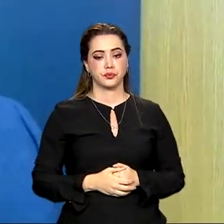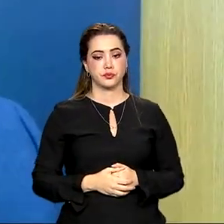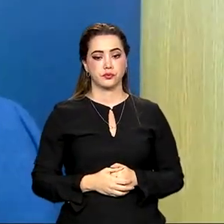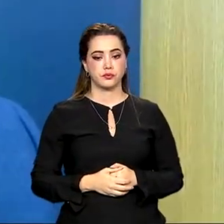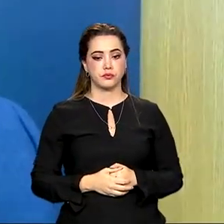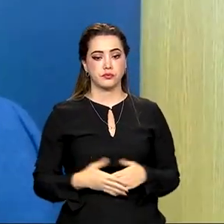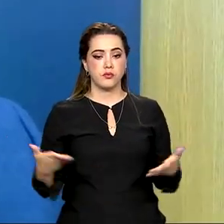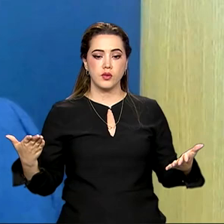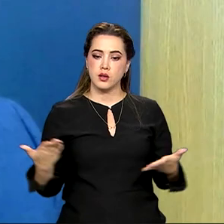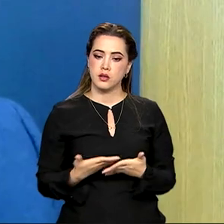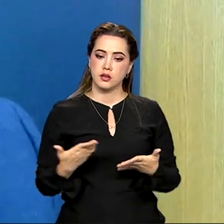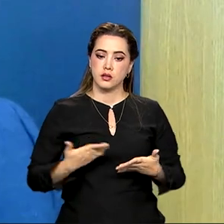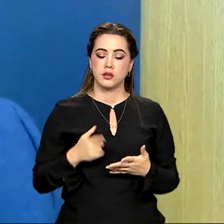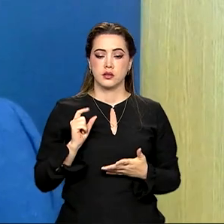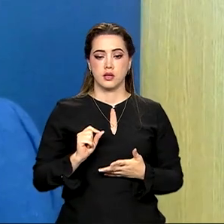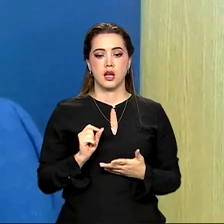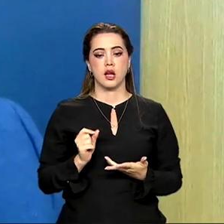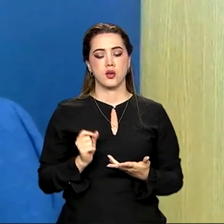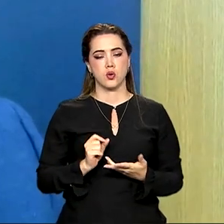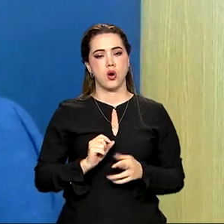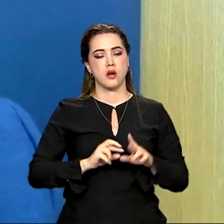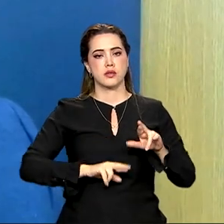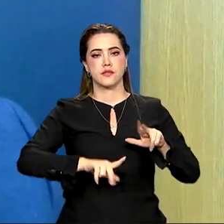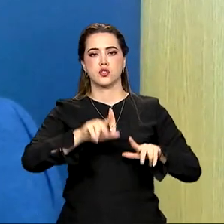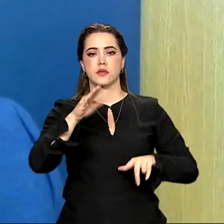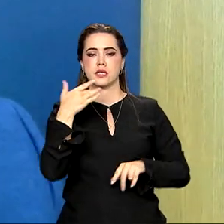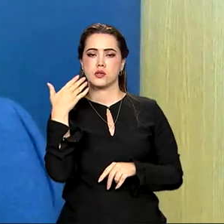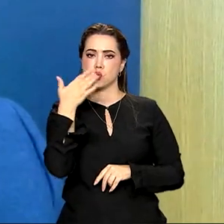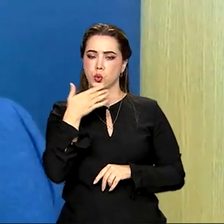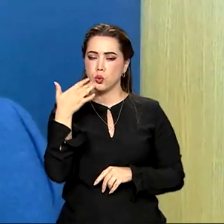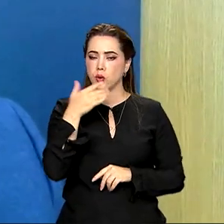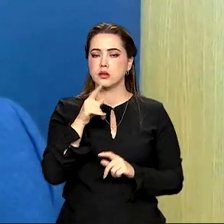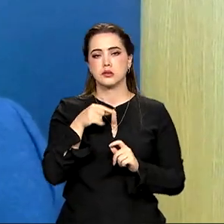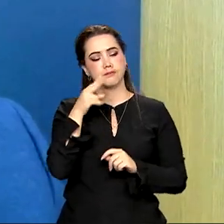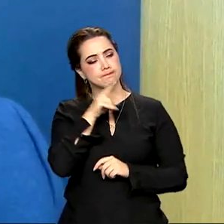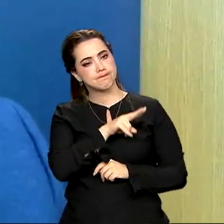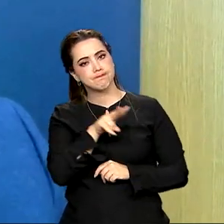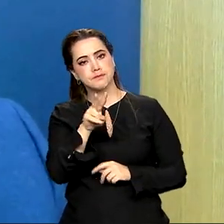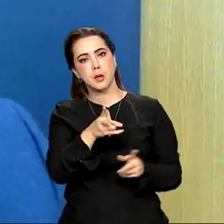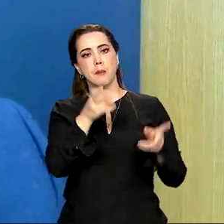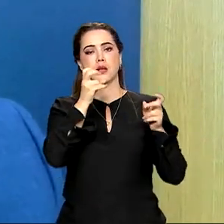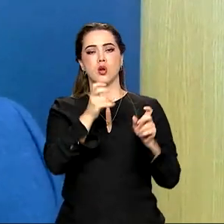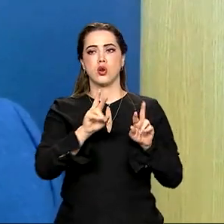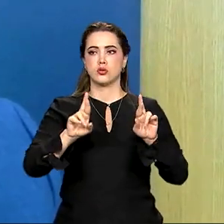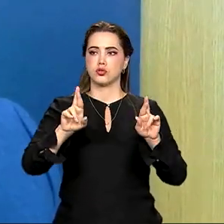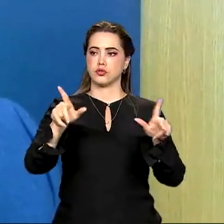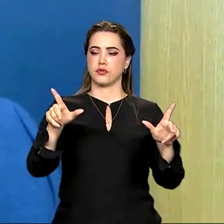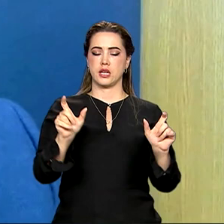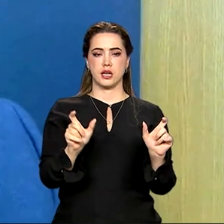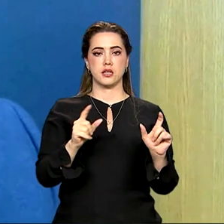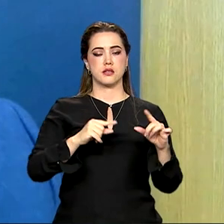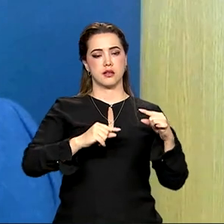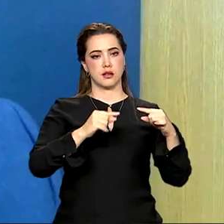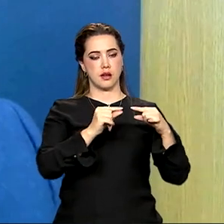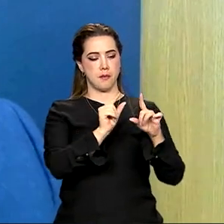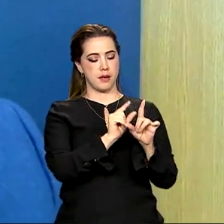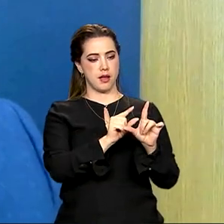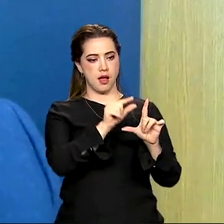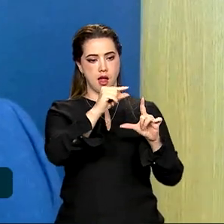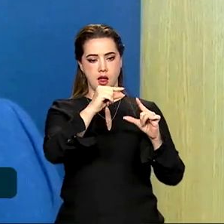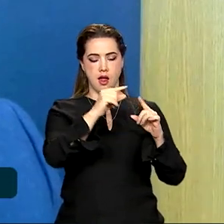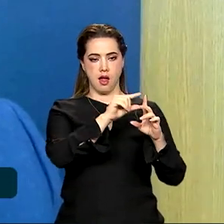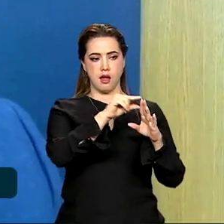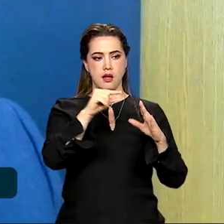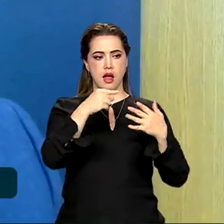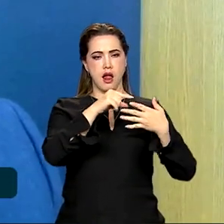de ter um melhor contraste de cores para conseguir enxergar melhor o que está escrito. O próprio espaçamento entre linhas, o alinhamento também